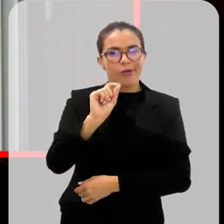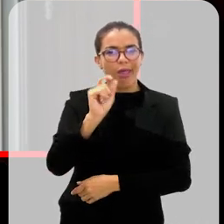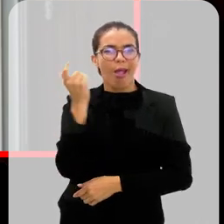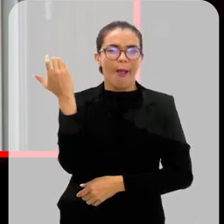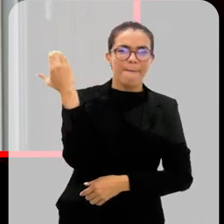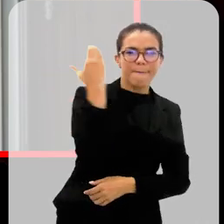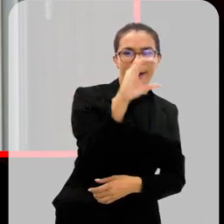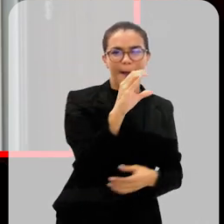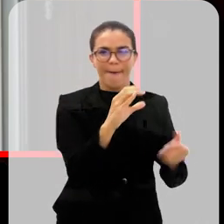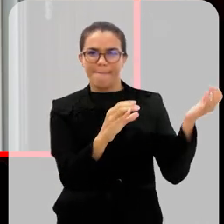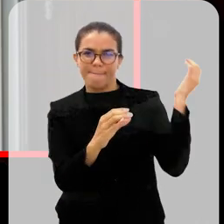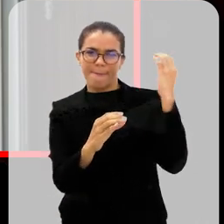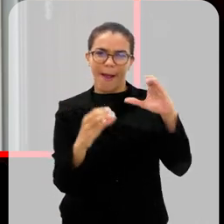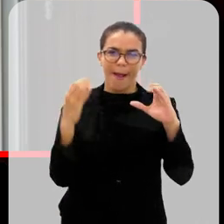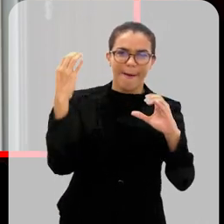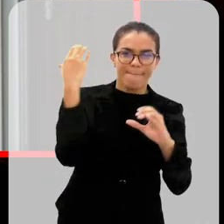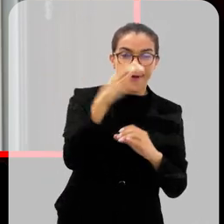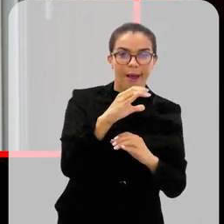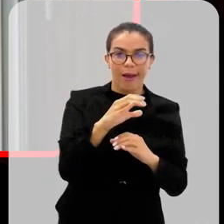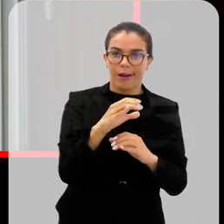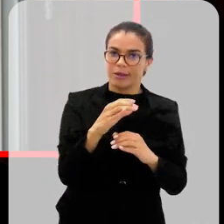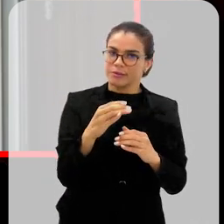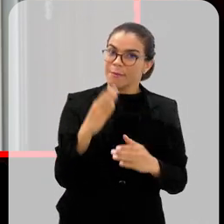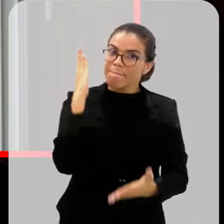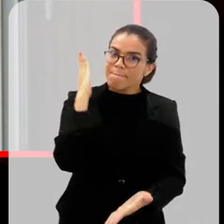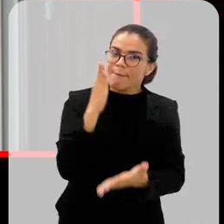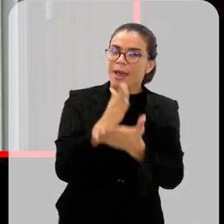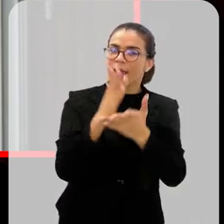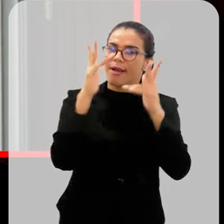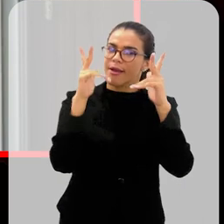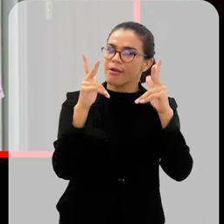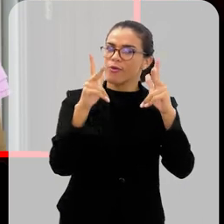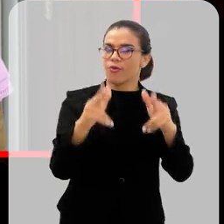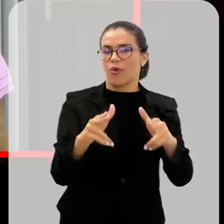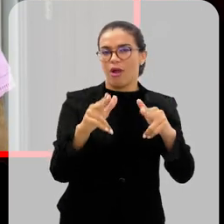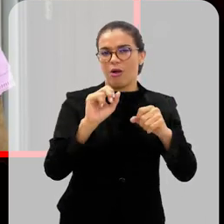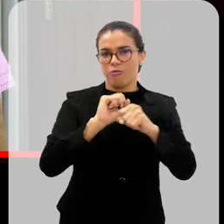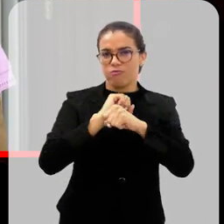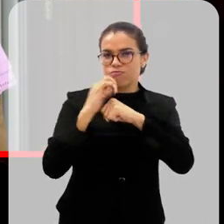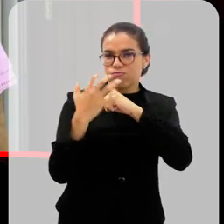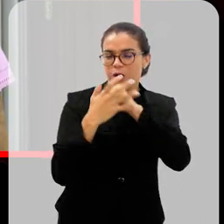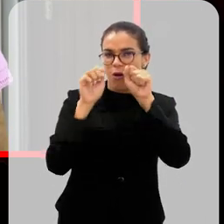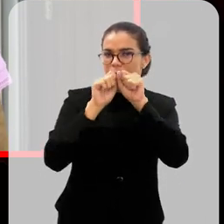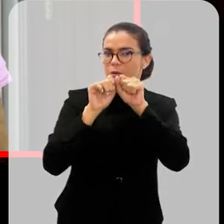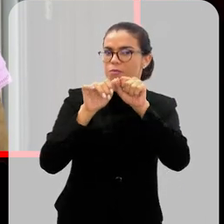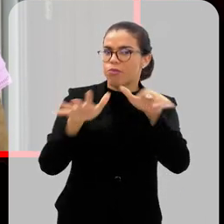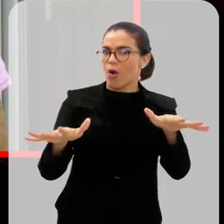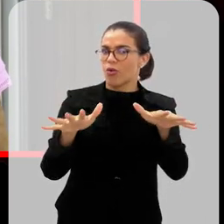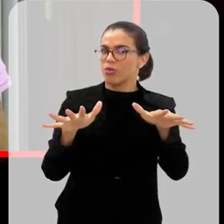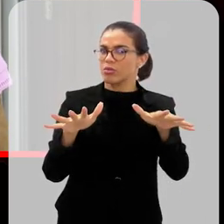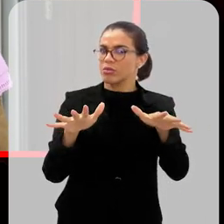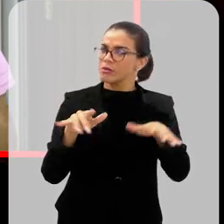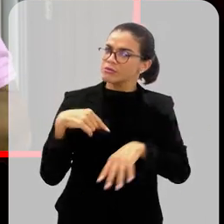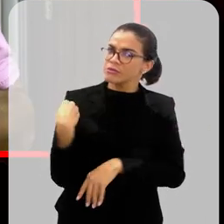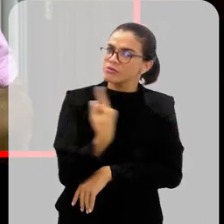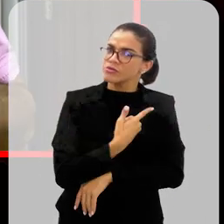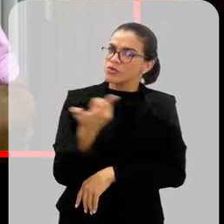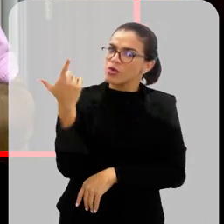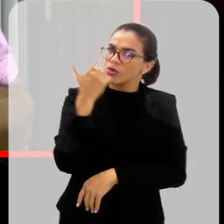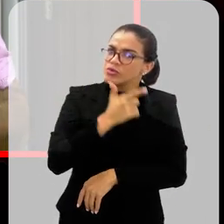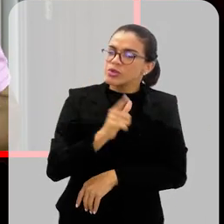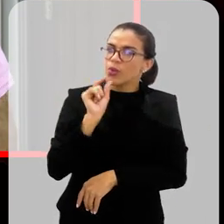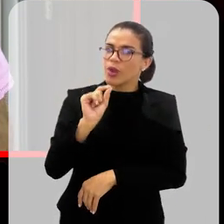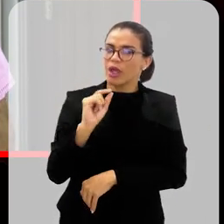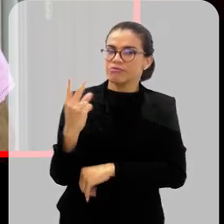fakes nas redes sociais, como foi feito na epidemia, na pandemia, melhor colocando, do Covid-19, para que a gente